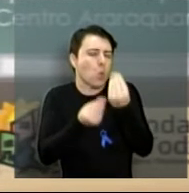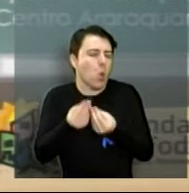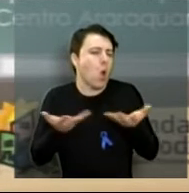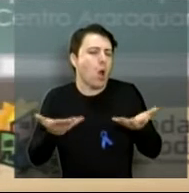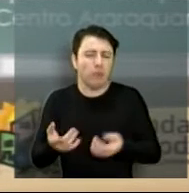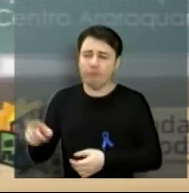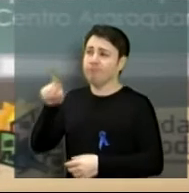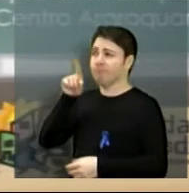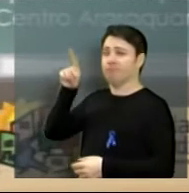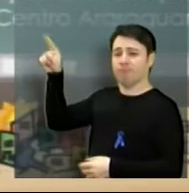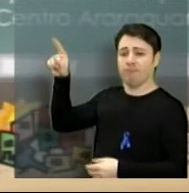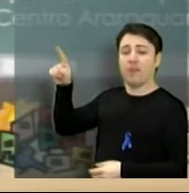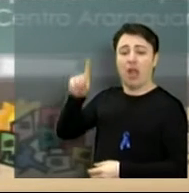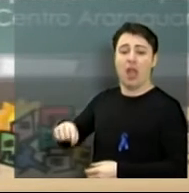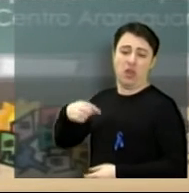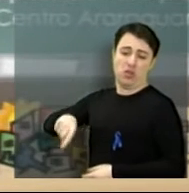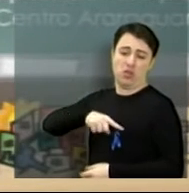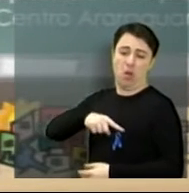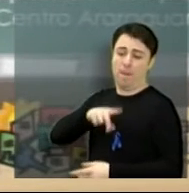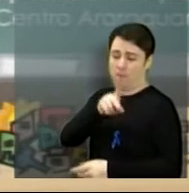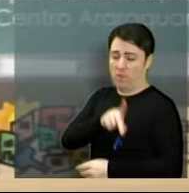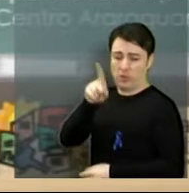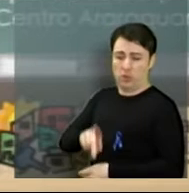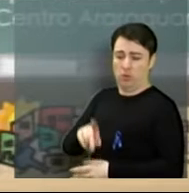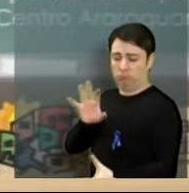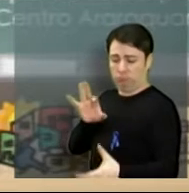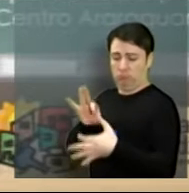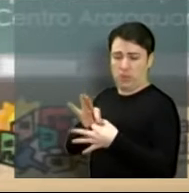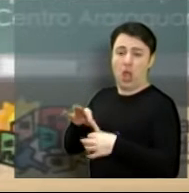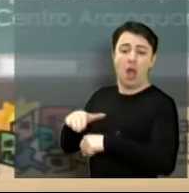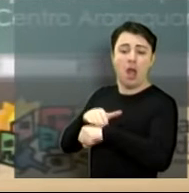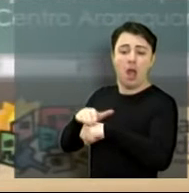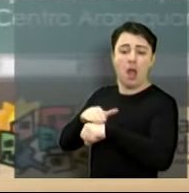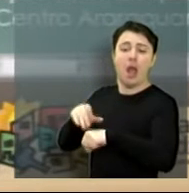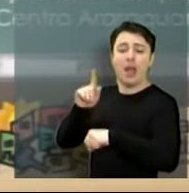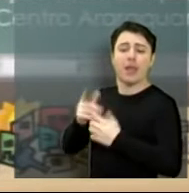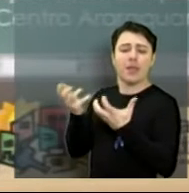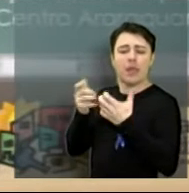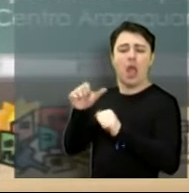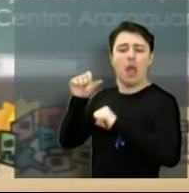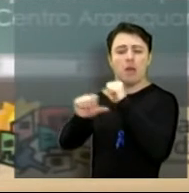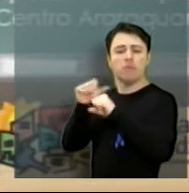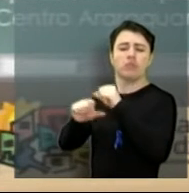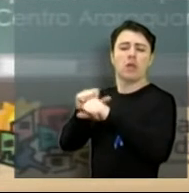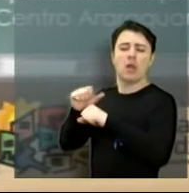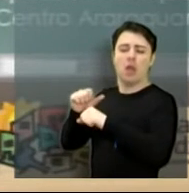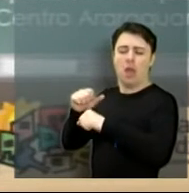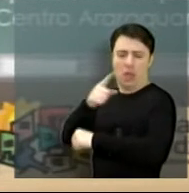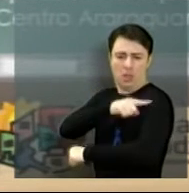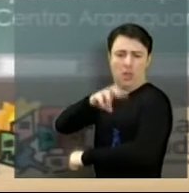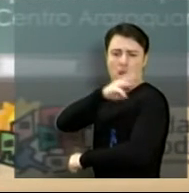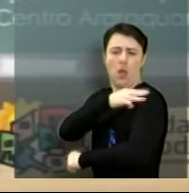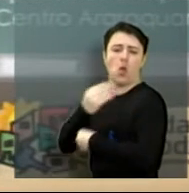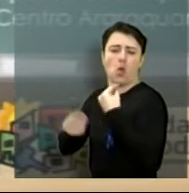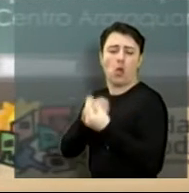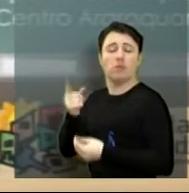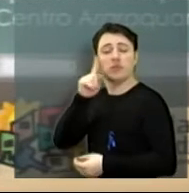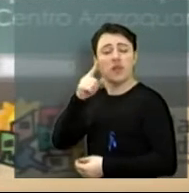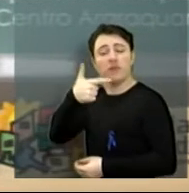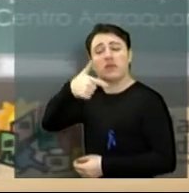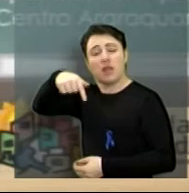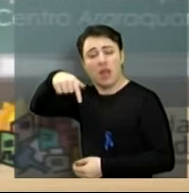professores, em parceria com o nosso gabinete, que querem discutir, então, essa reforma do ensino médio. A nossa audiência será no dia